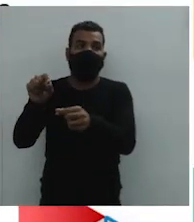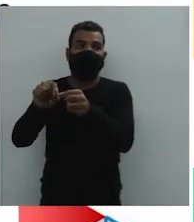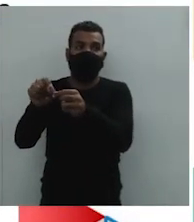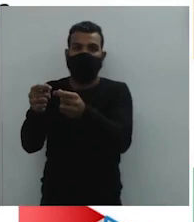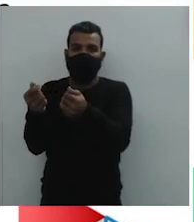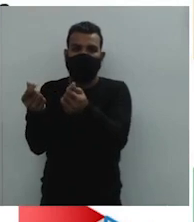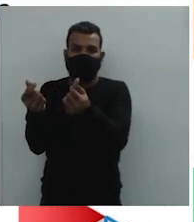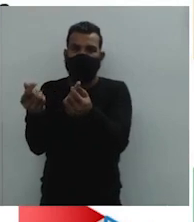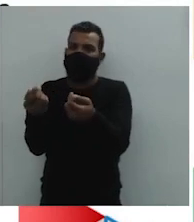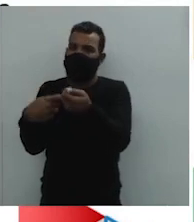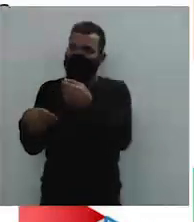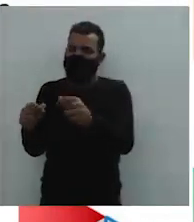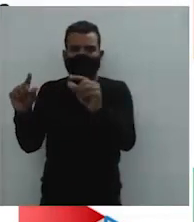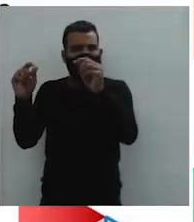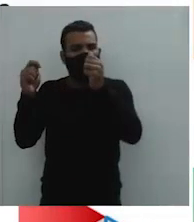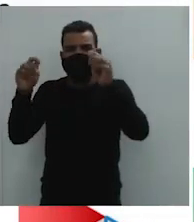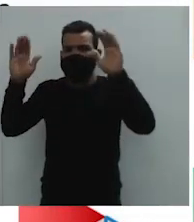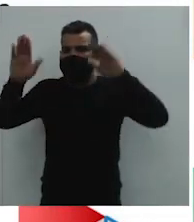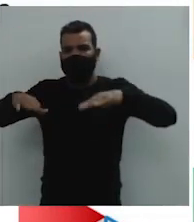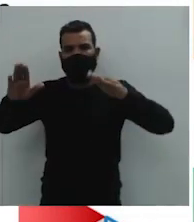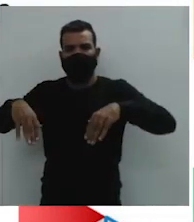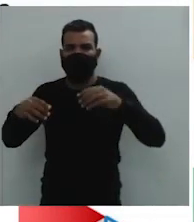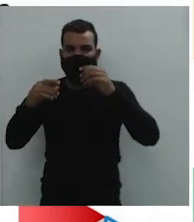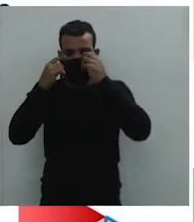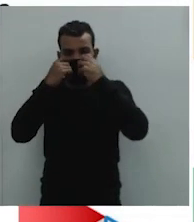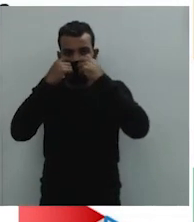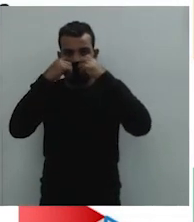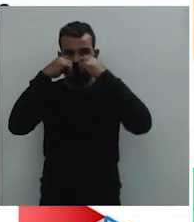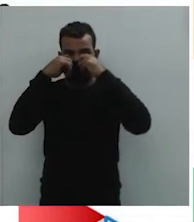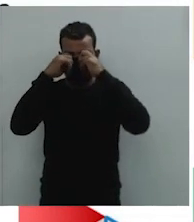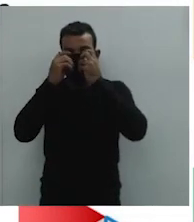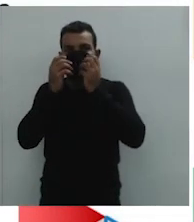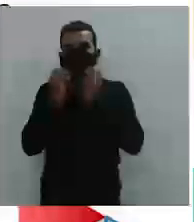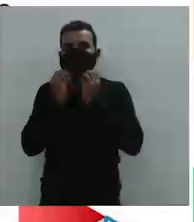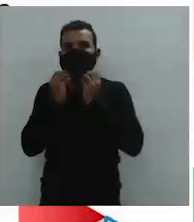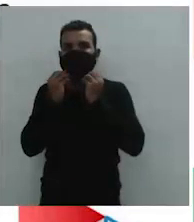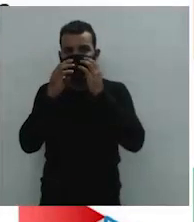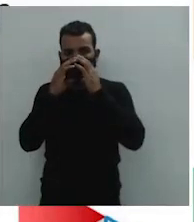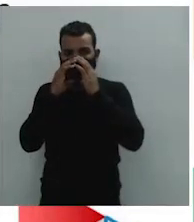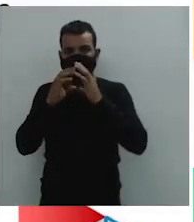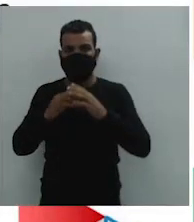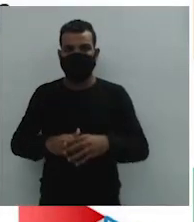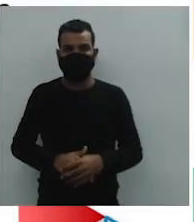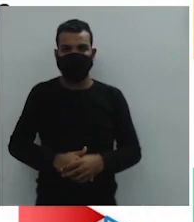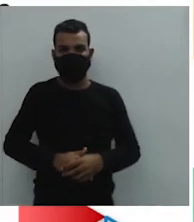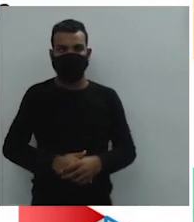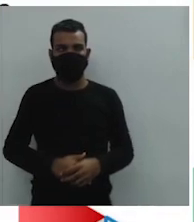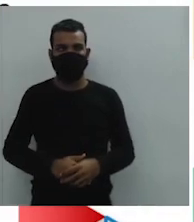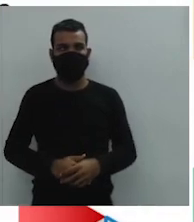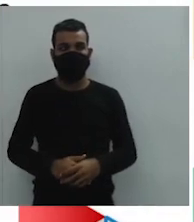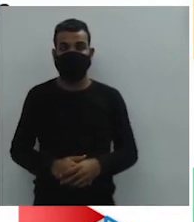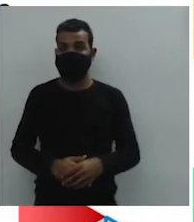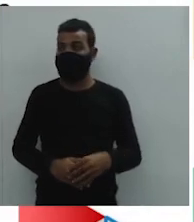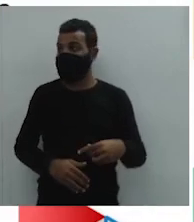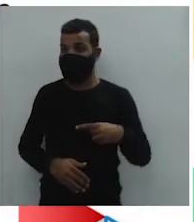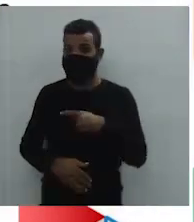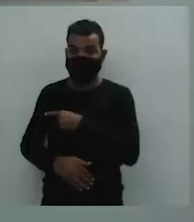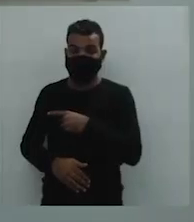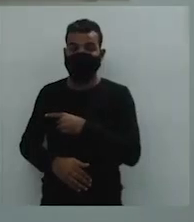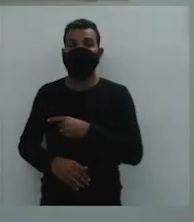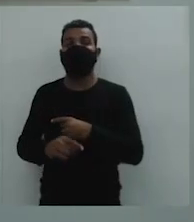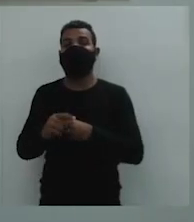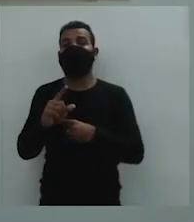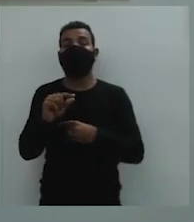econômica, mais barata do que a látex, que foi do nosso território. E essa atividade extrativa